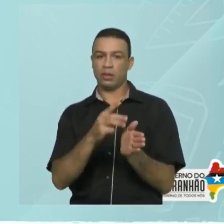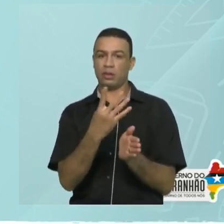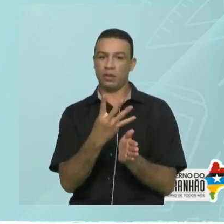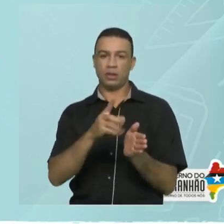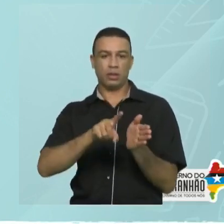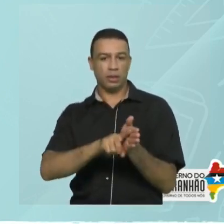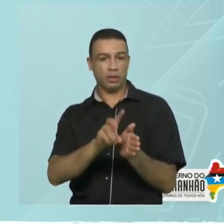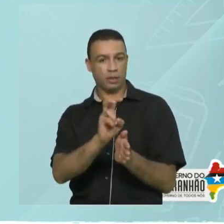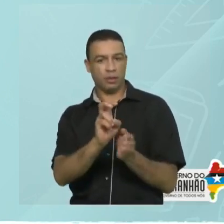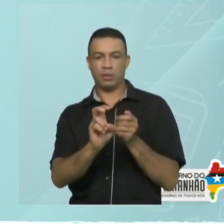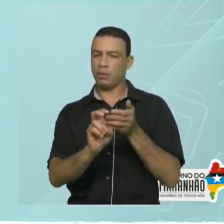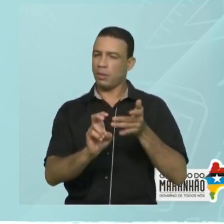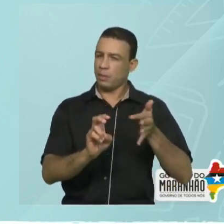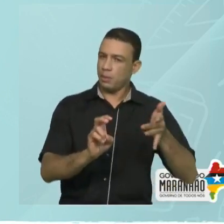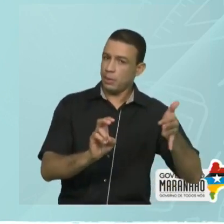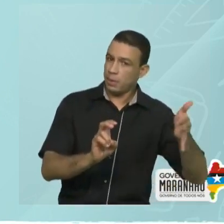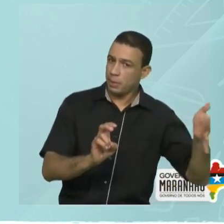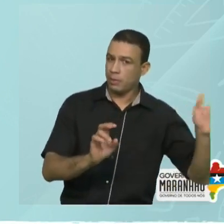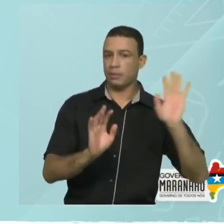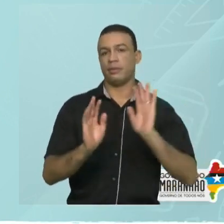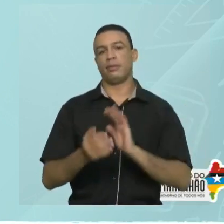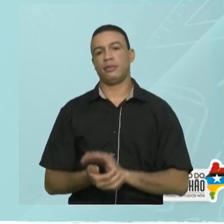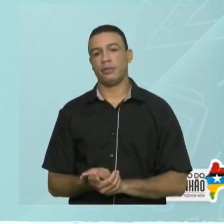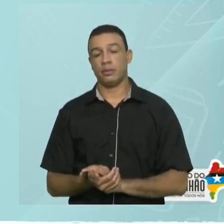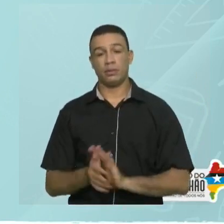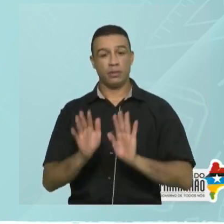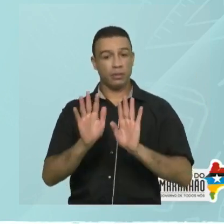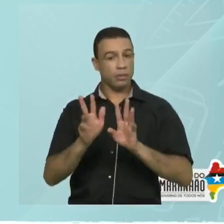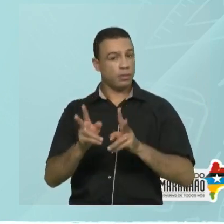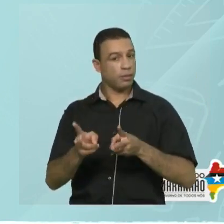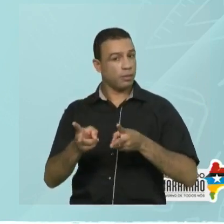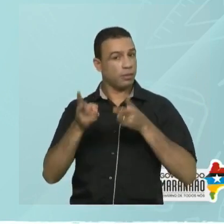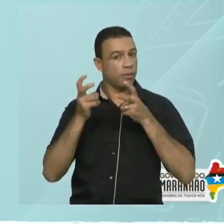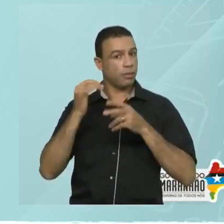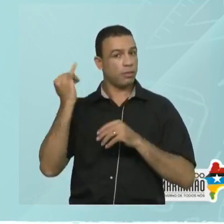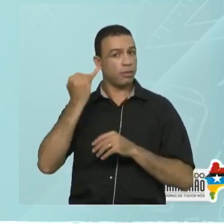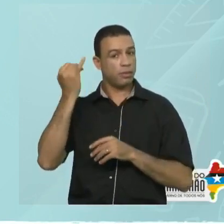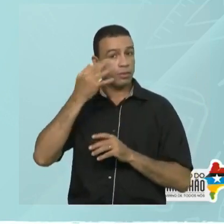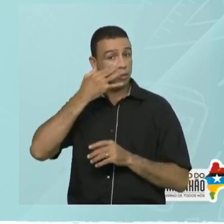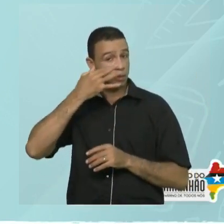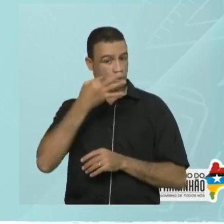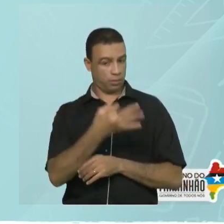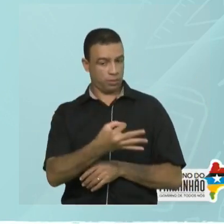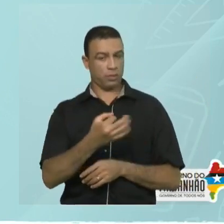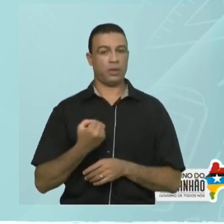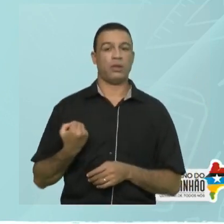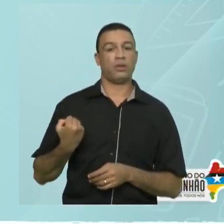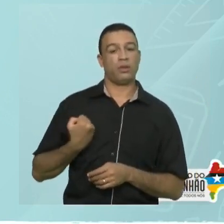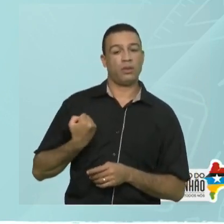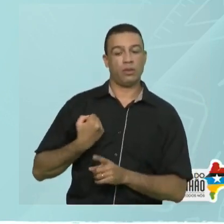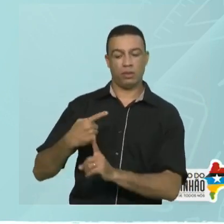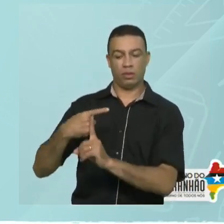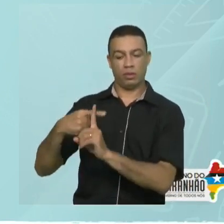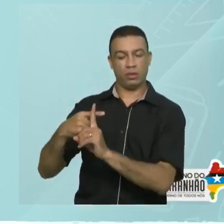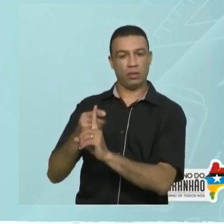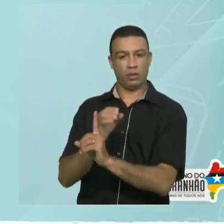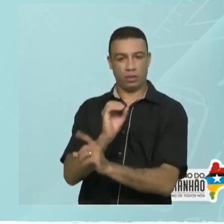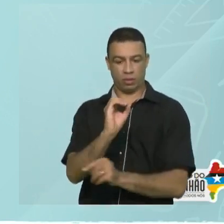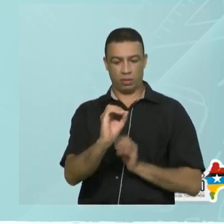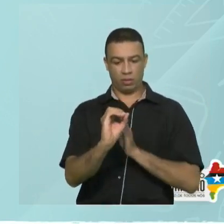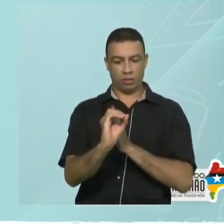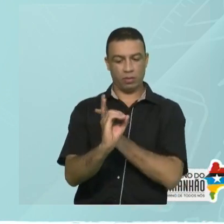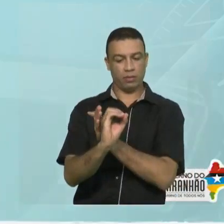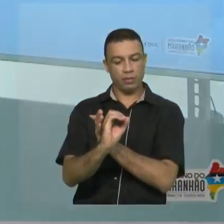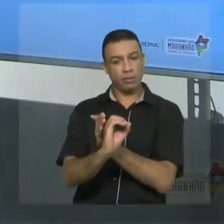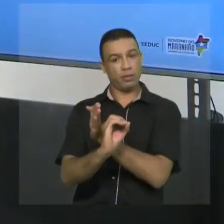assim sucessivamente. Agora, algumas observações importantes. Os números positivos estão à direita do zero.